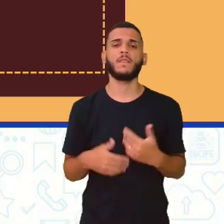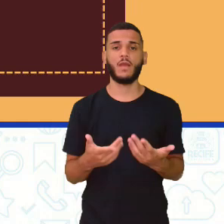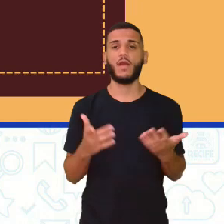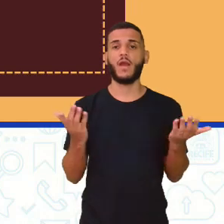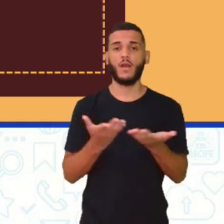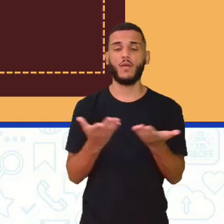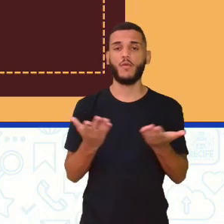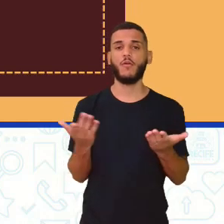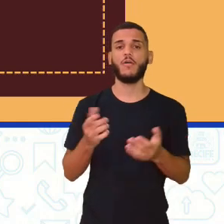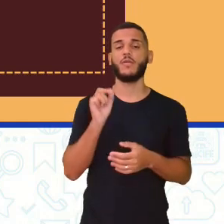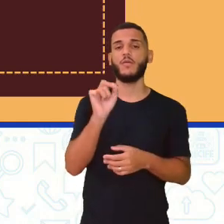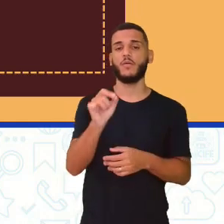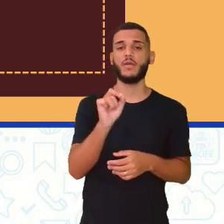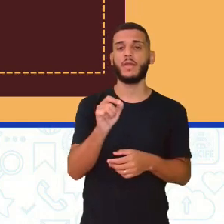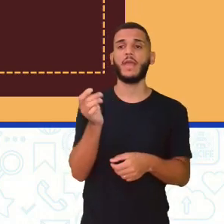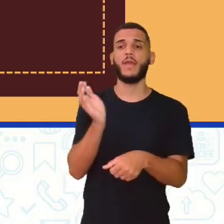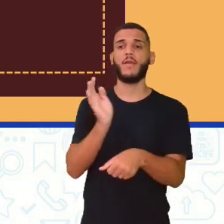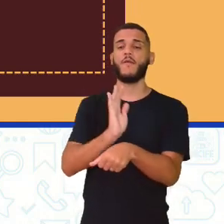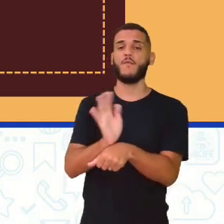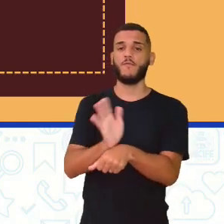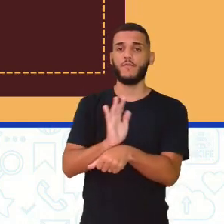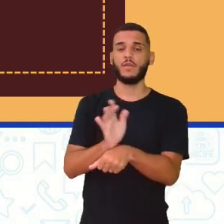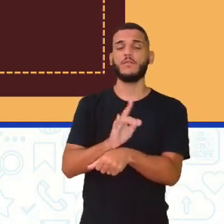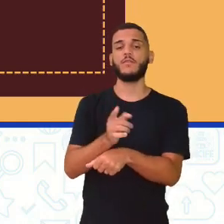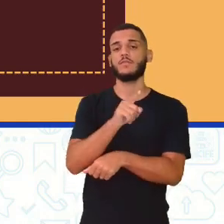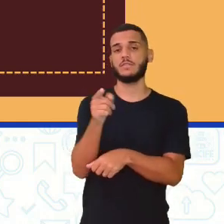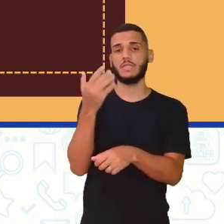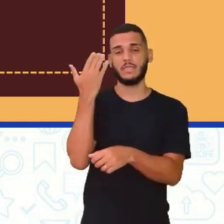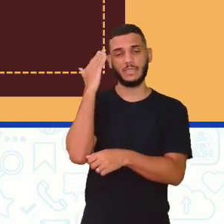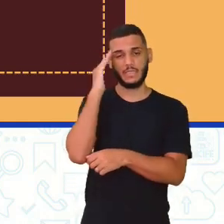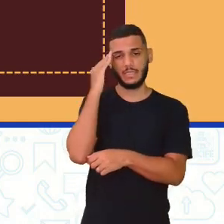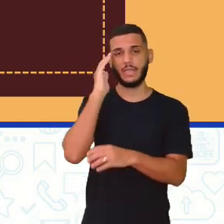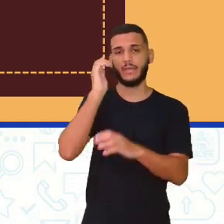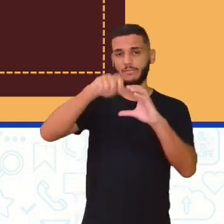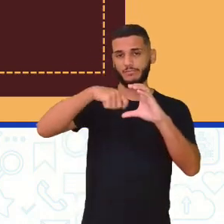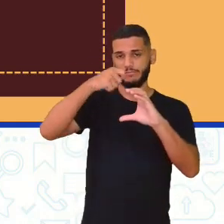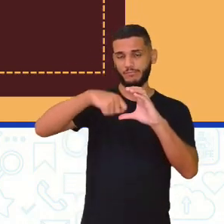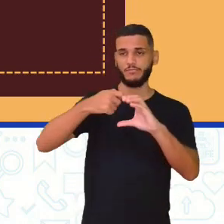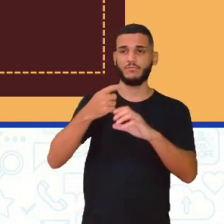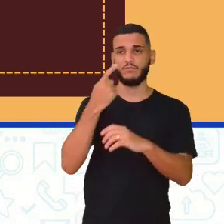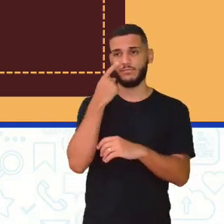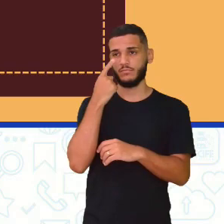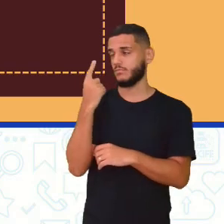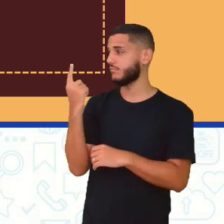ver um vídeo agora para vocês entenderem um pouquinho como é que essa modalidade funciona.